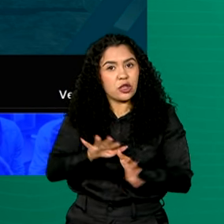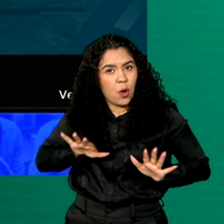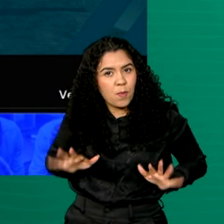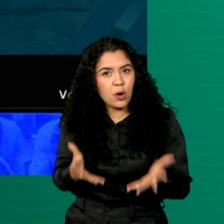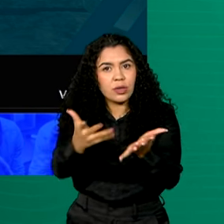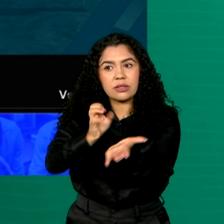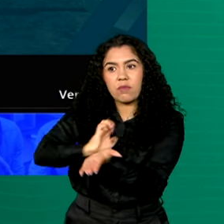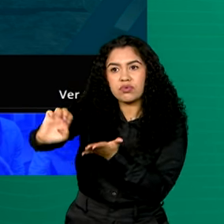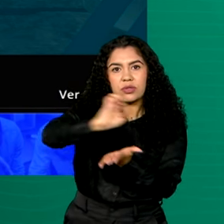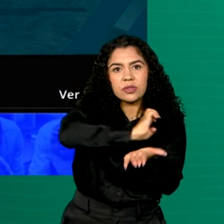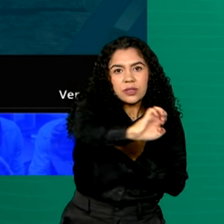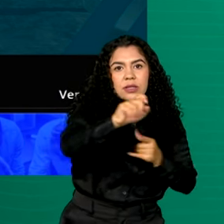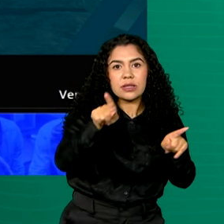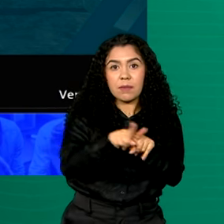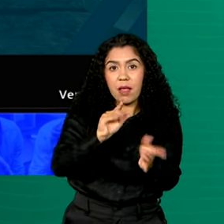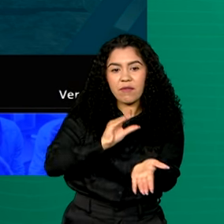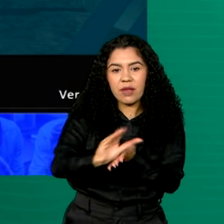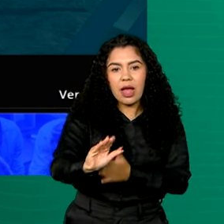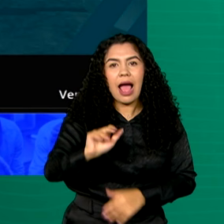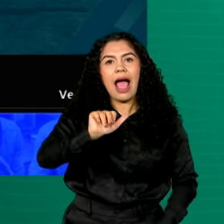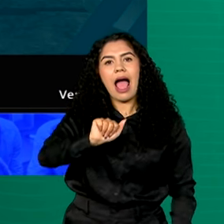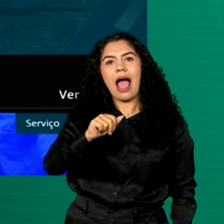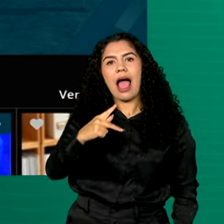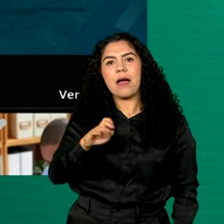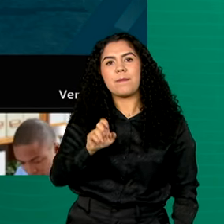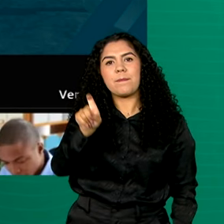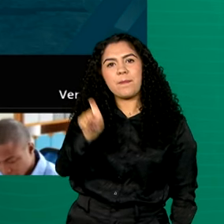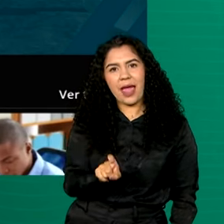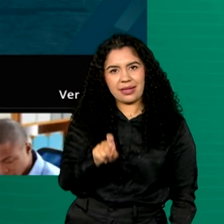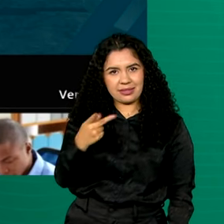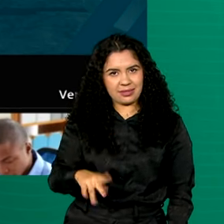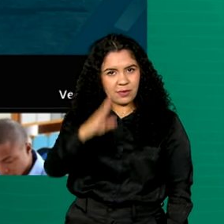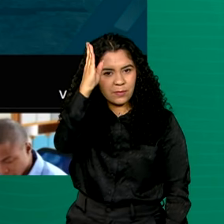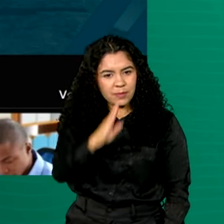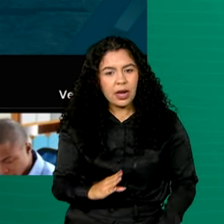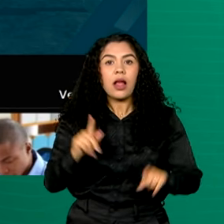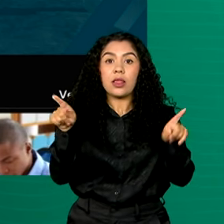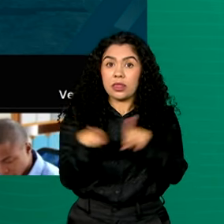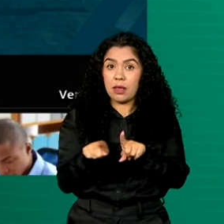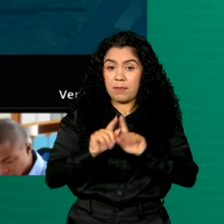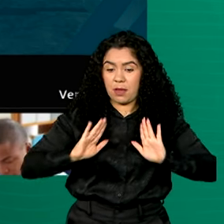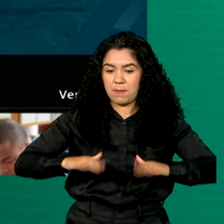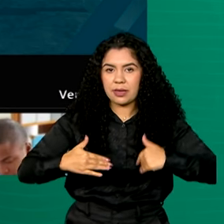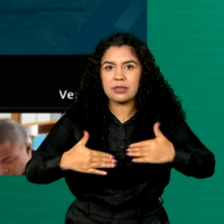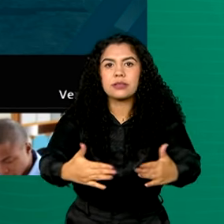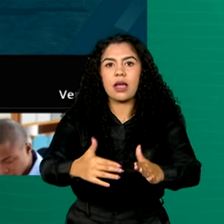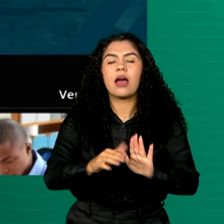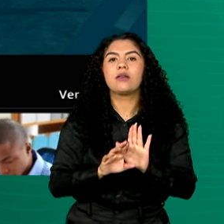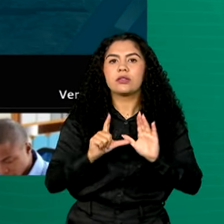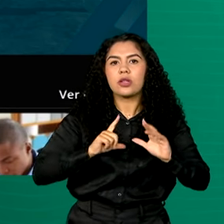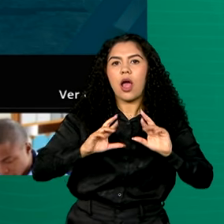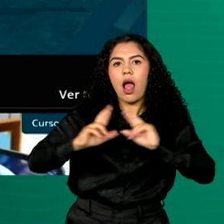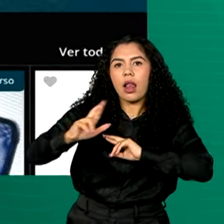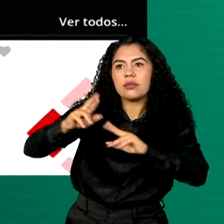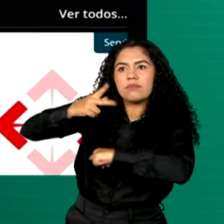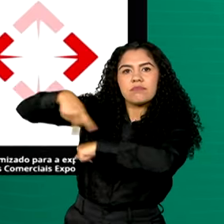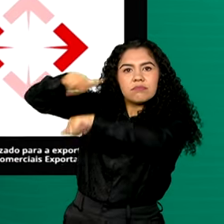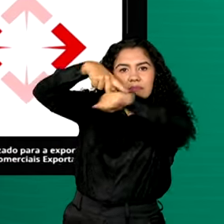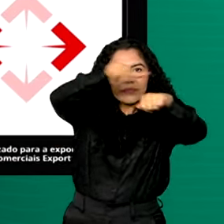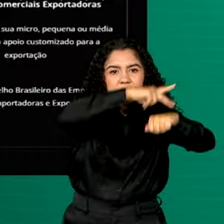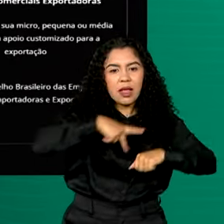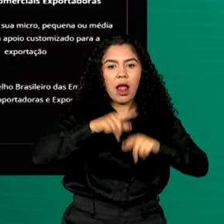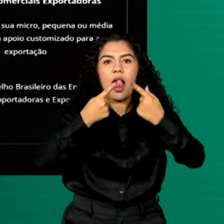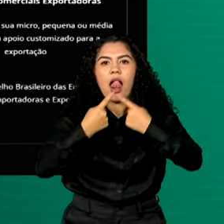e Investimentos, a PECS Brasil, e o Ministério das Relações Exteriores, lançaram um mapa